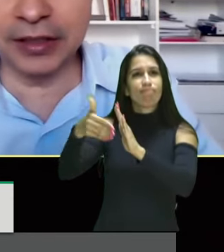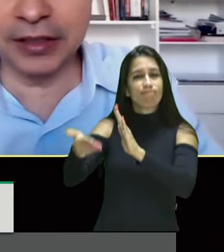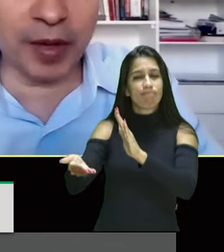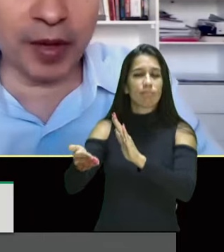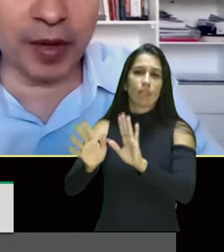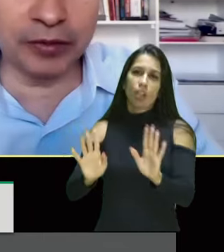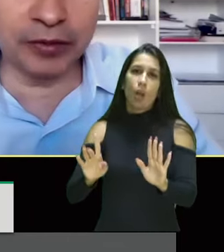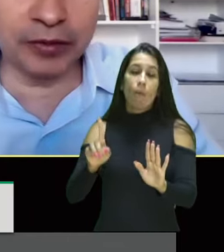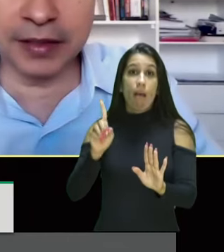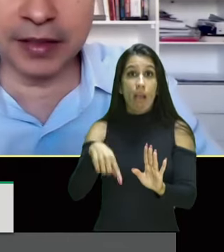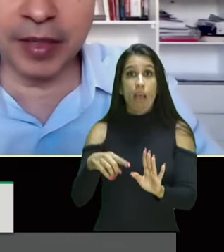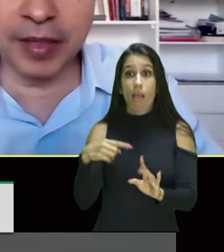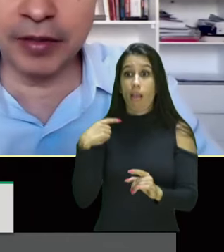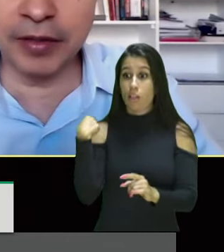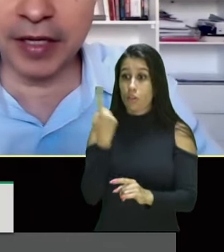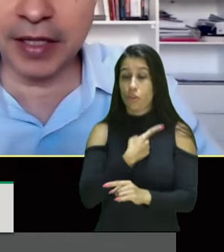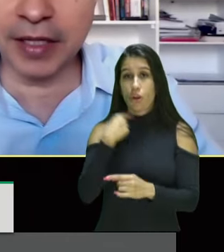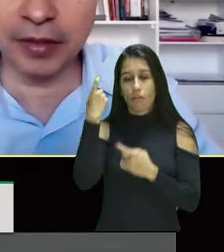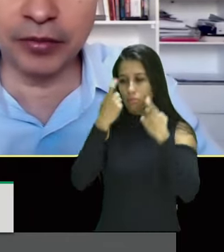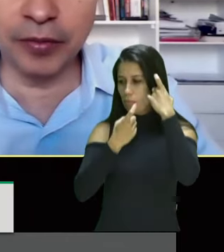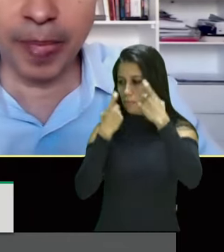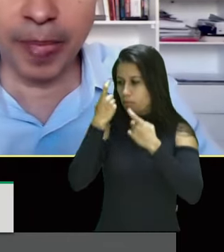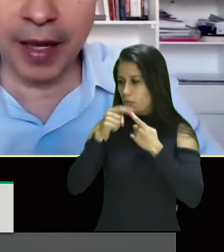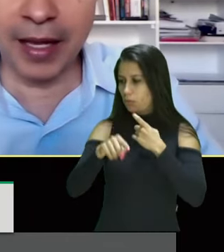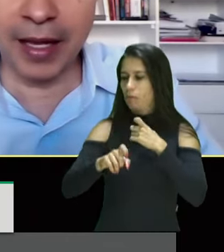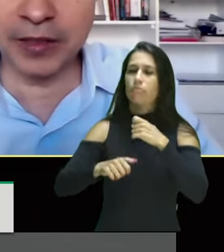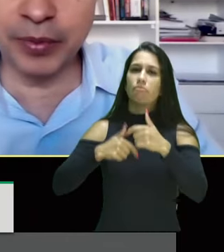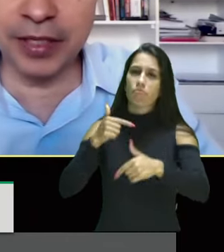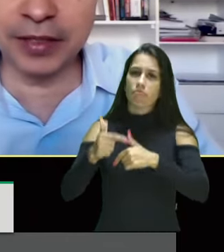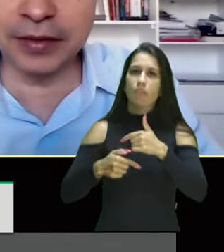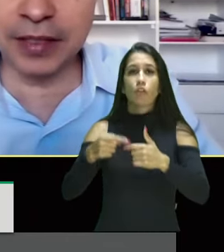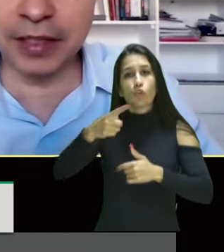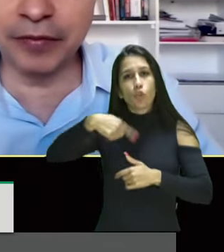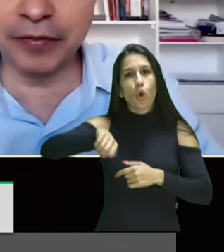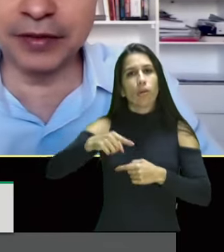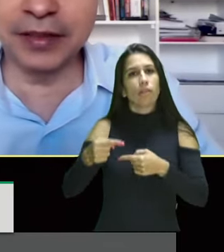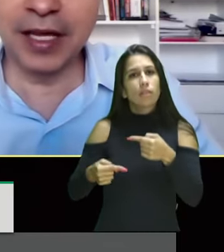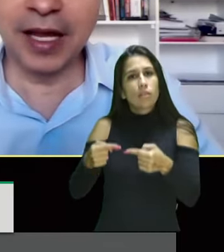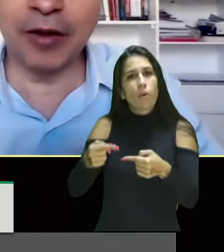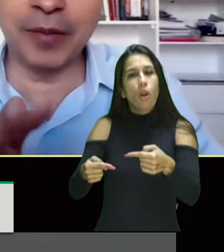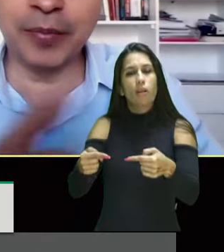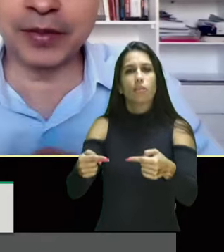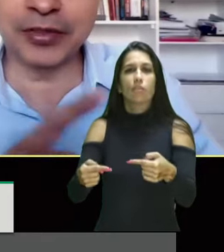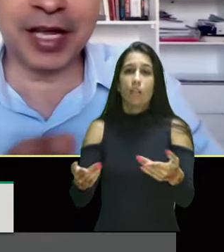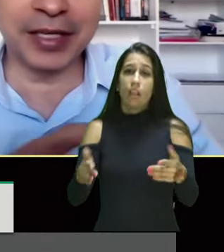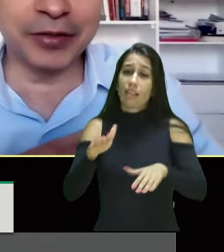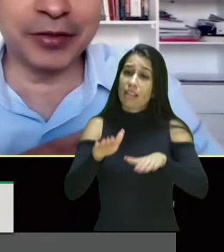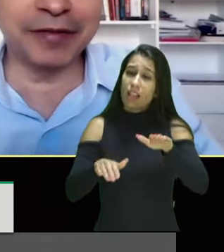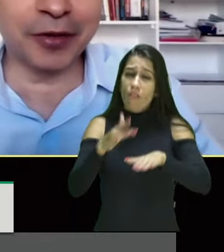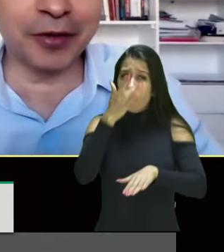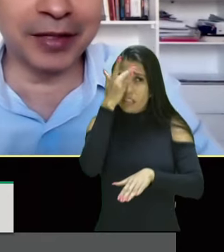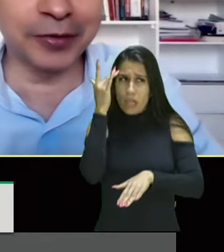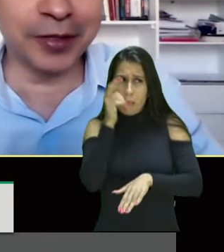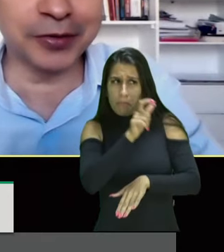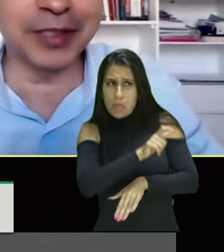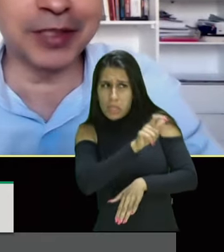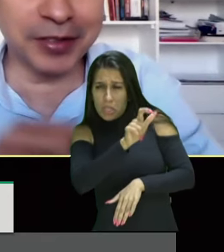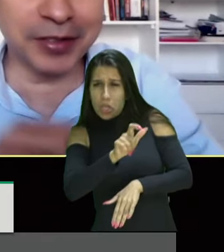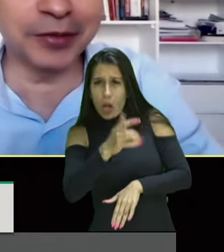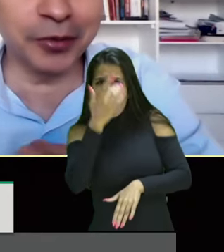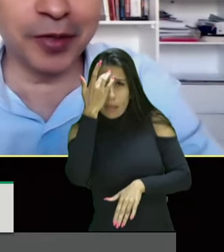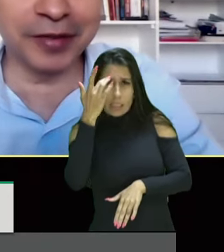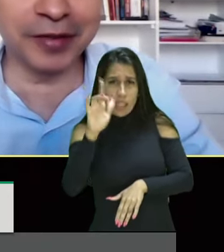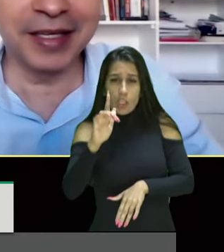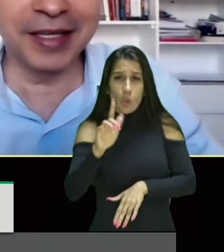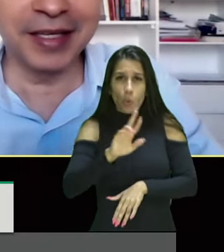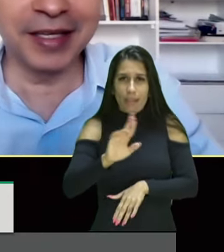Então é uma preocupação nossa também o enfrentamento a essas políticas que talvez alguém possa achar que não está vinculado ao nosso tema, mas